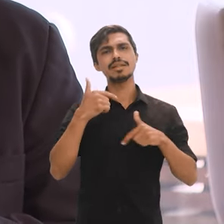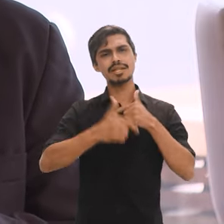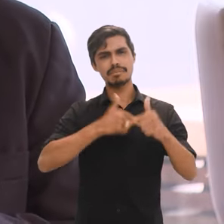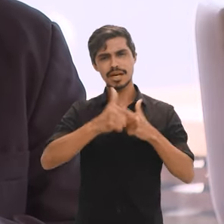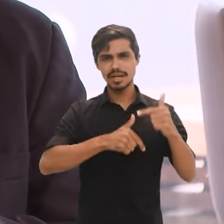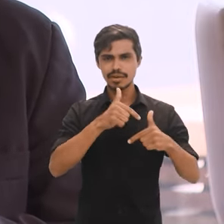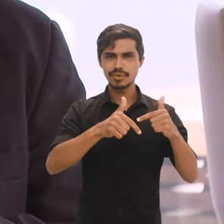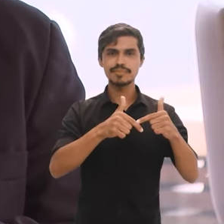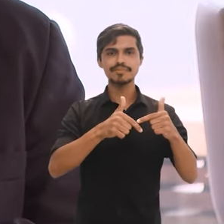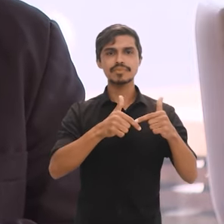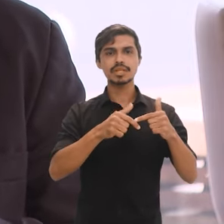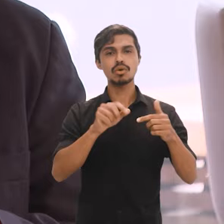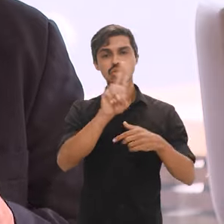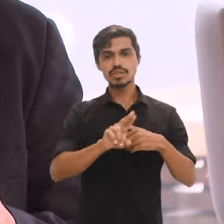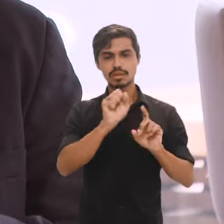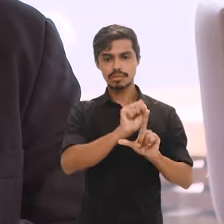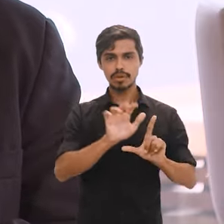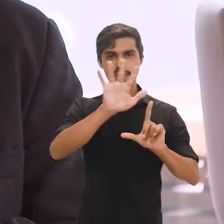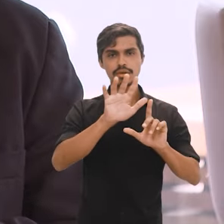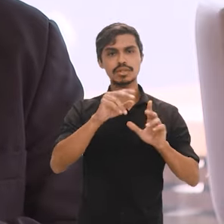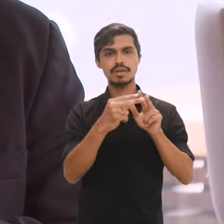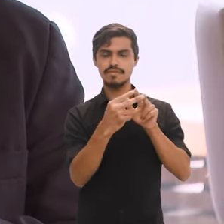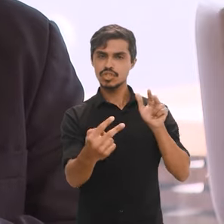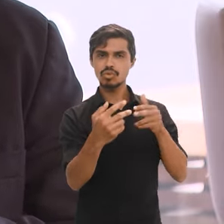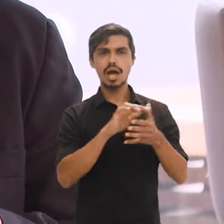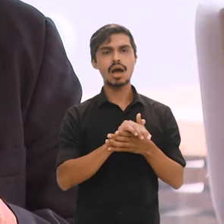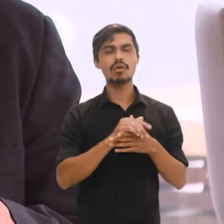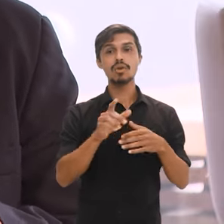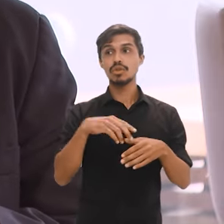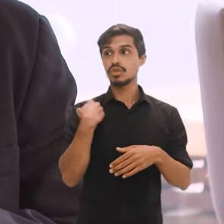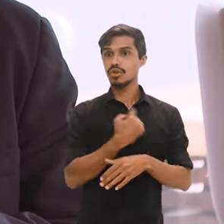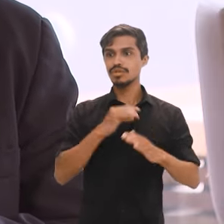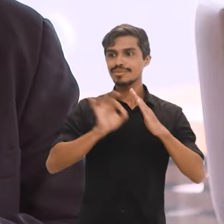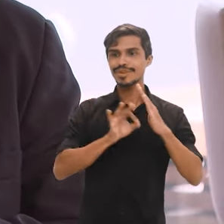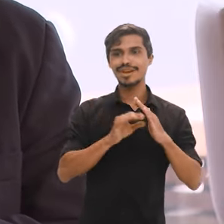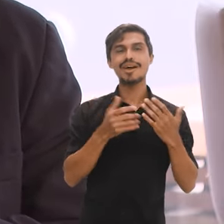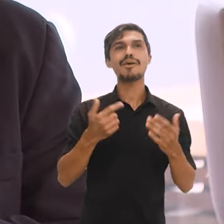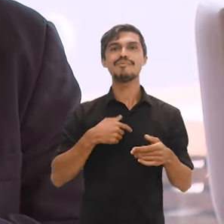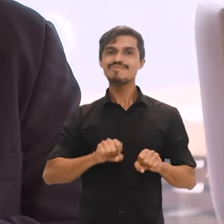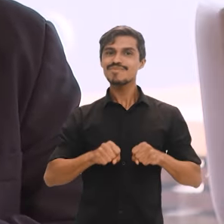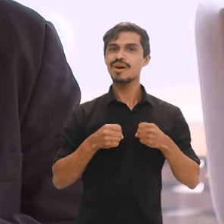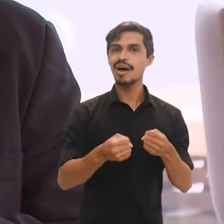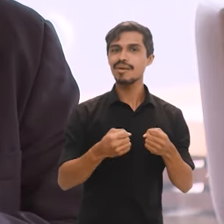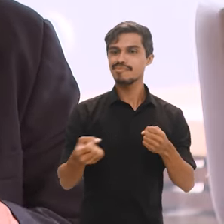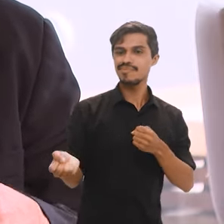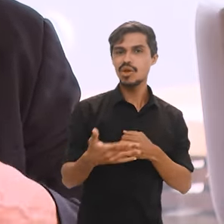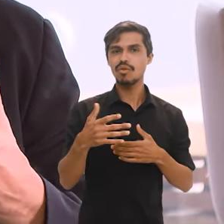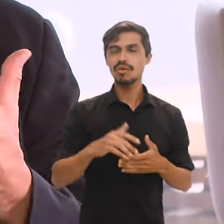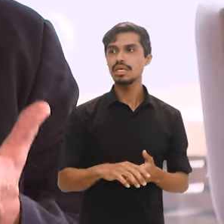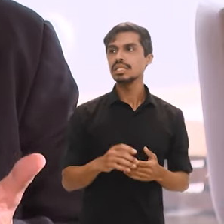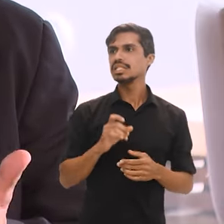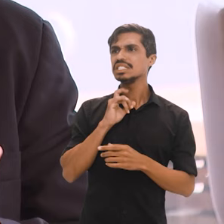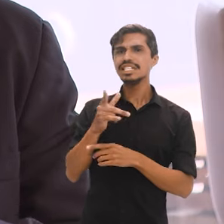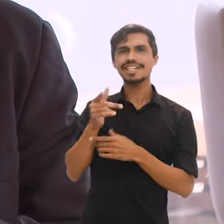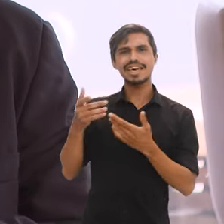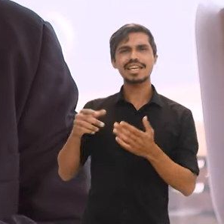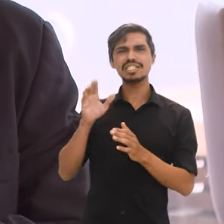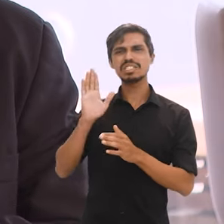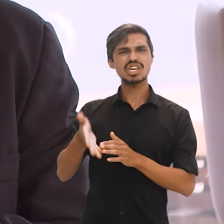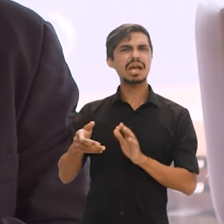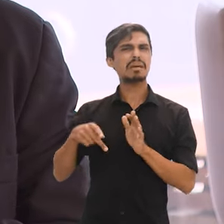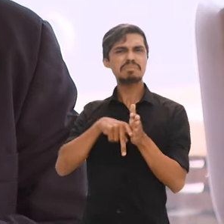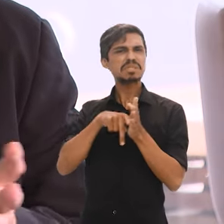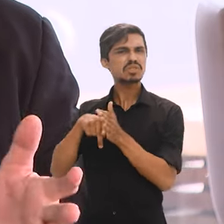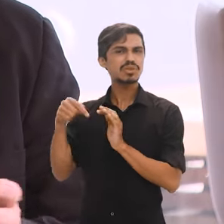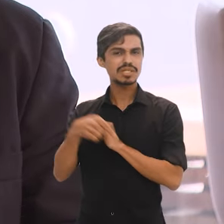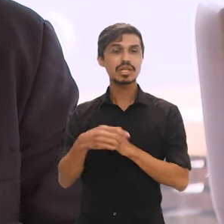trabalho em plataformas, teletrabalho, o IBGE saiu na frente. Praticamente nenhuma instituição no mundo já conseguiu realizar um trabalho